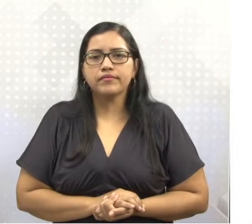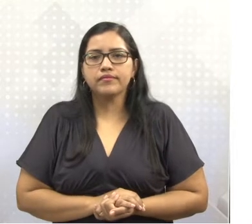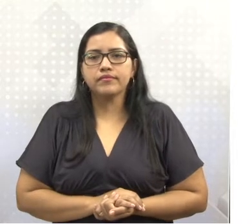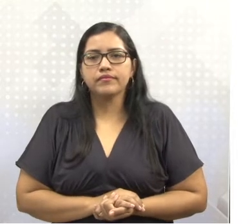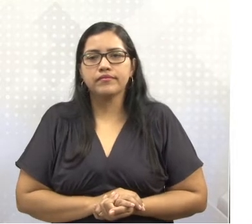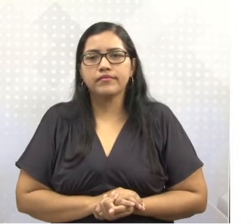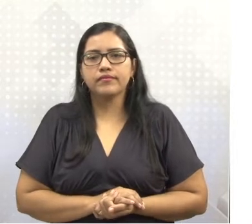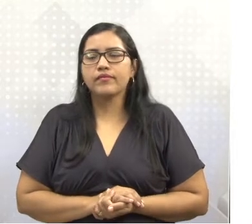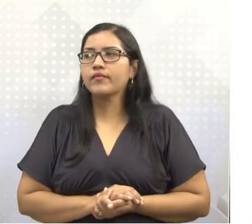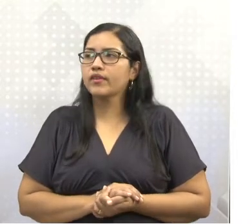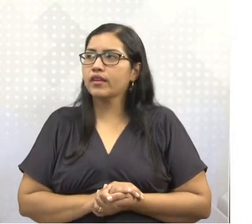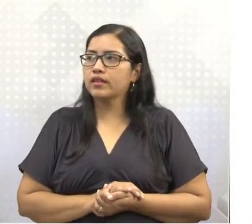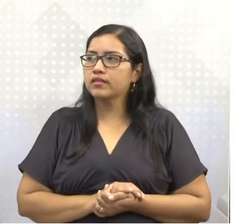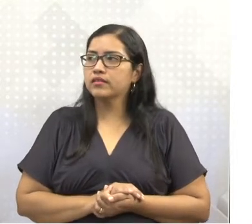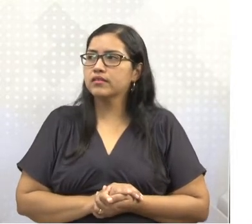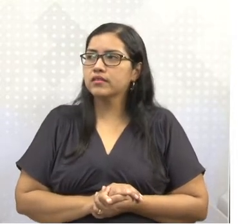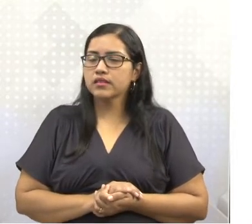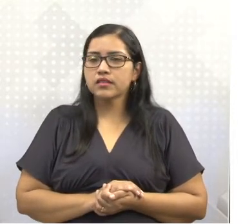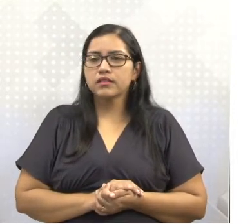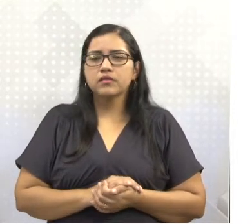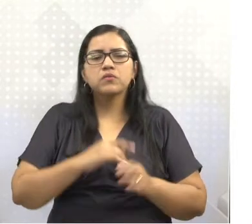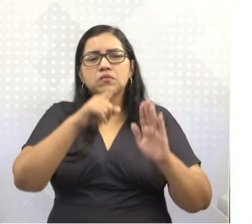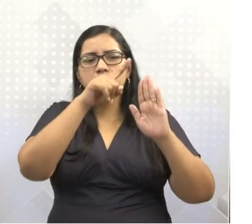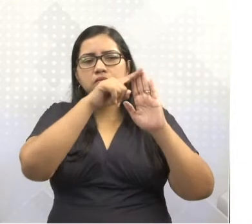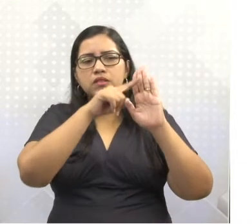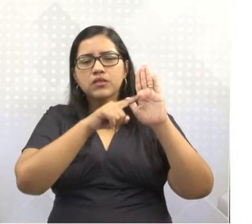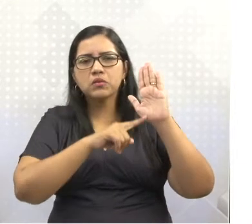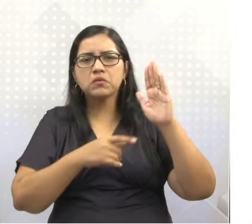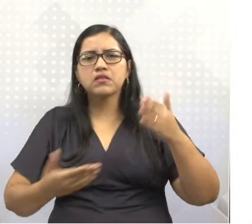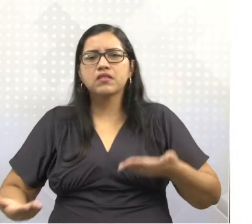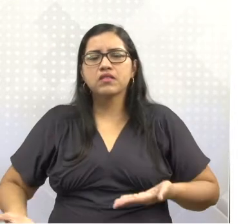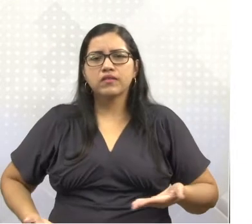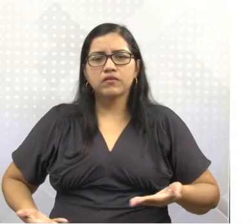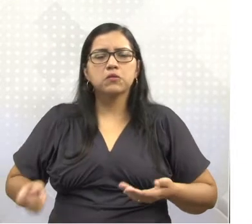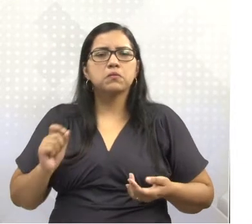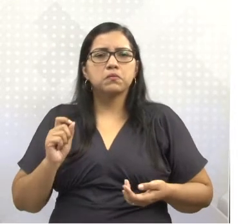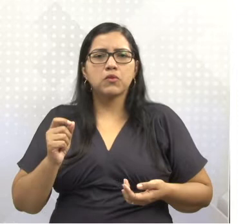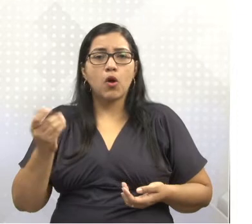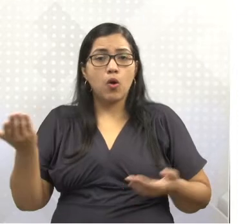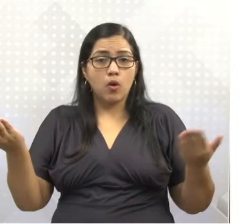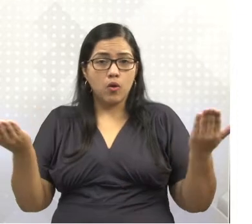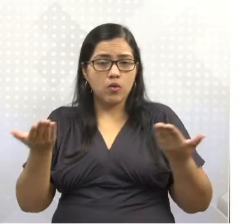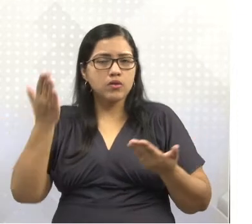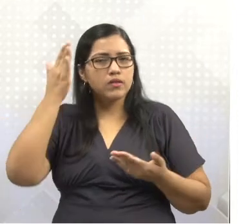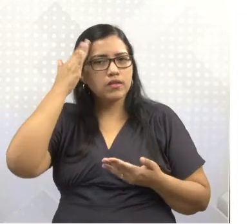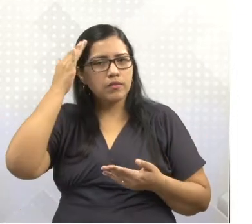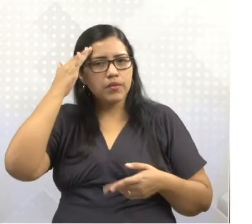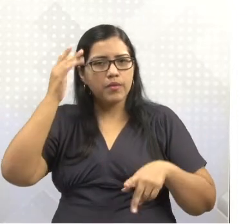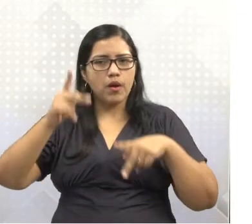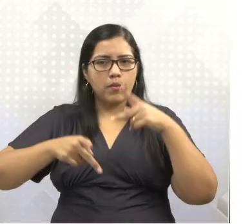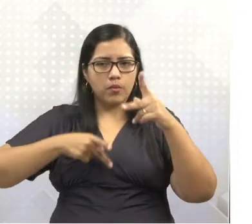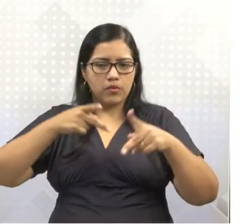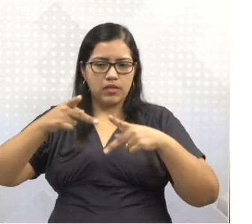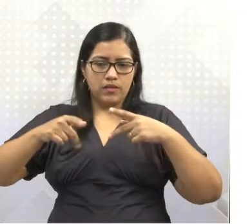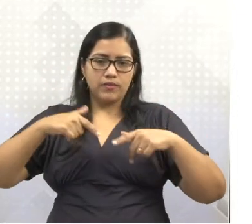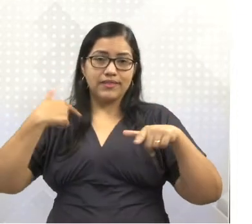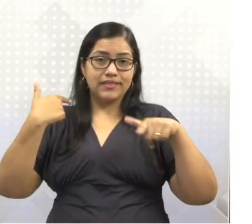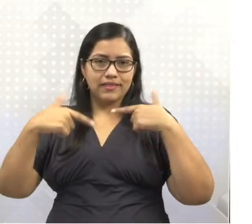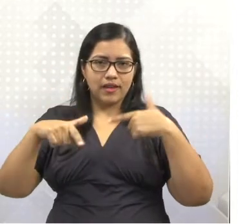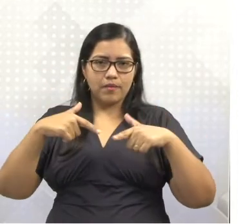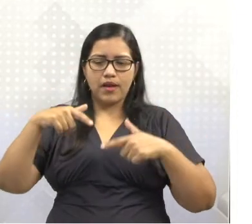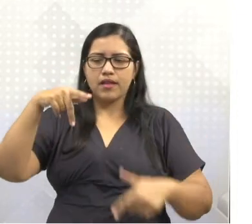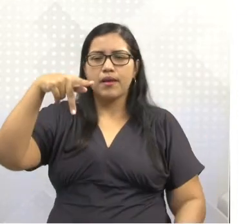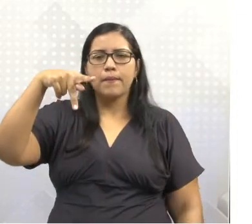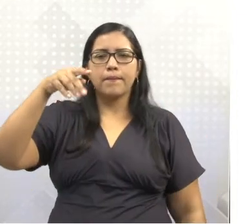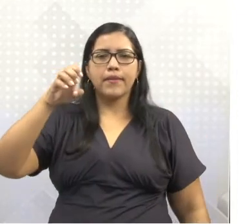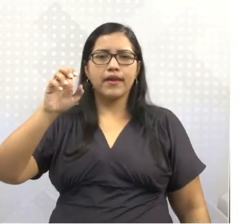quais são os setores, né? Os setores de serviço. Hoje, nós sabemos que a população economicamente ativa, que é chamada PEA,